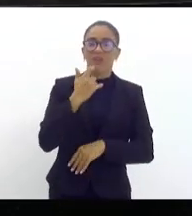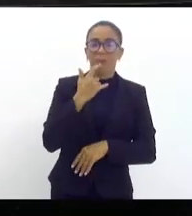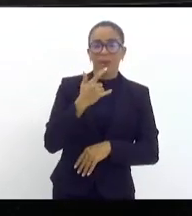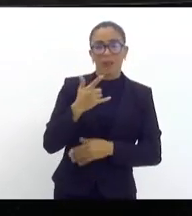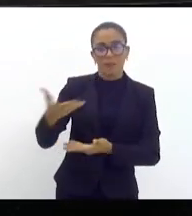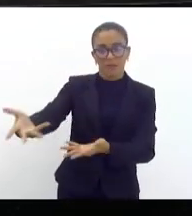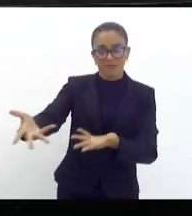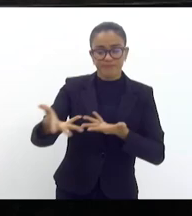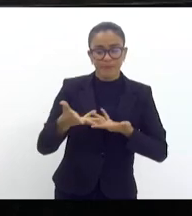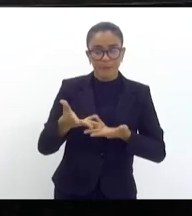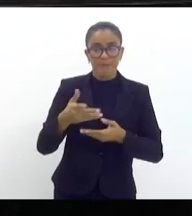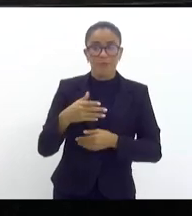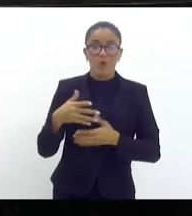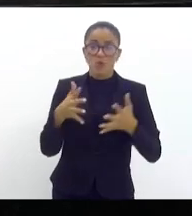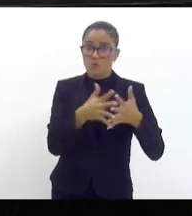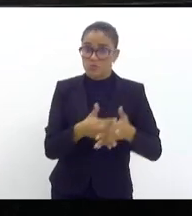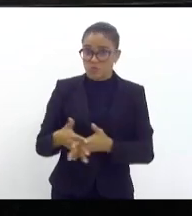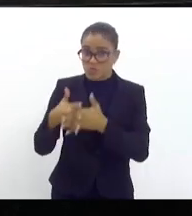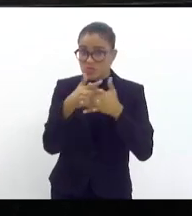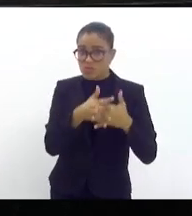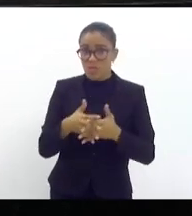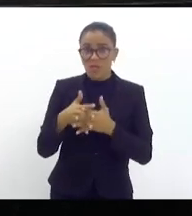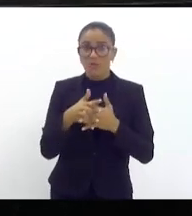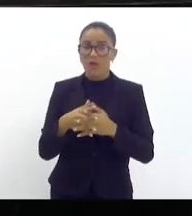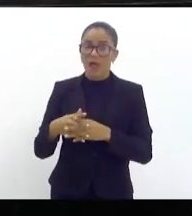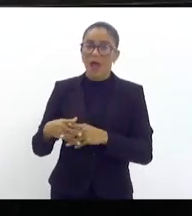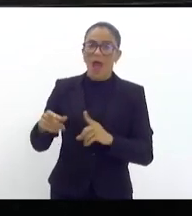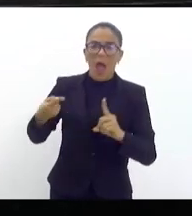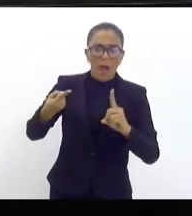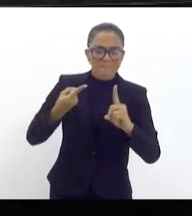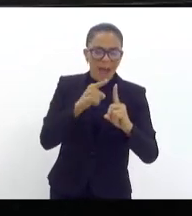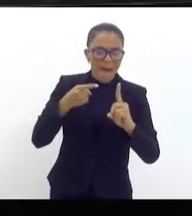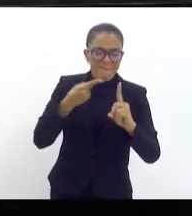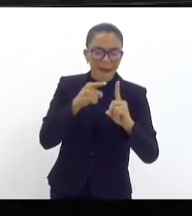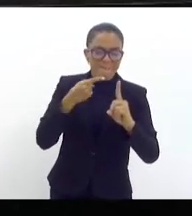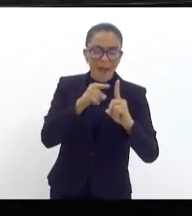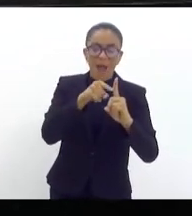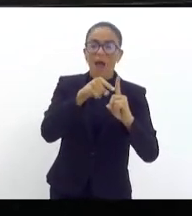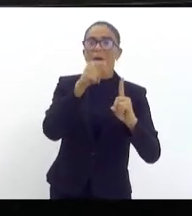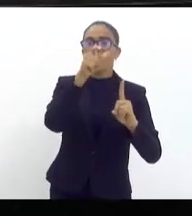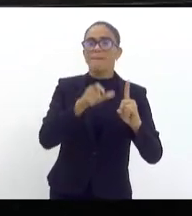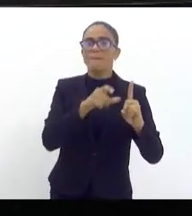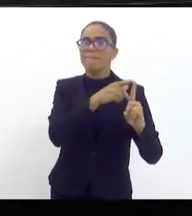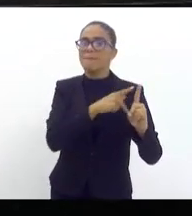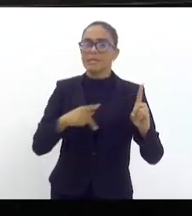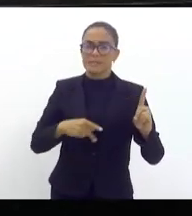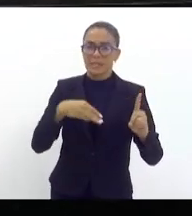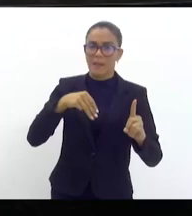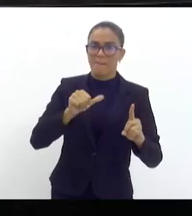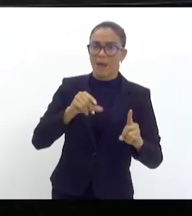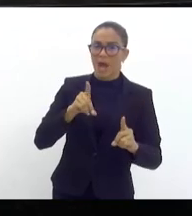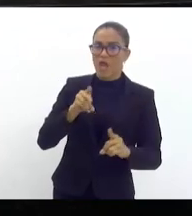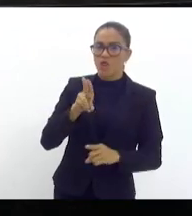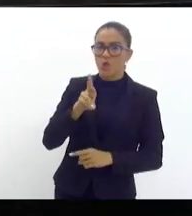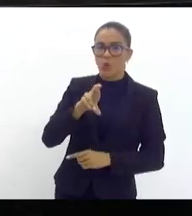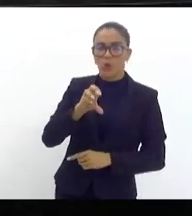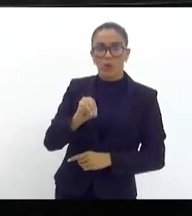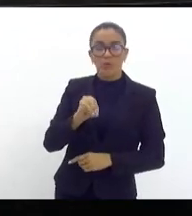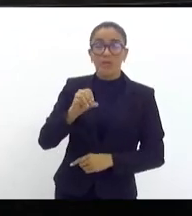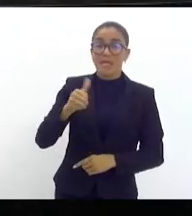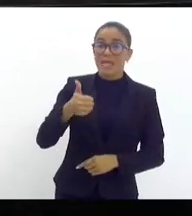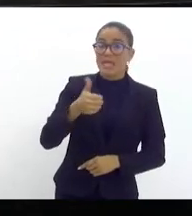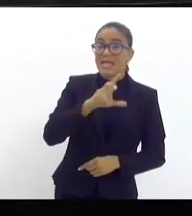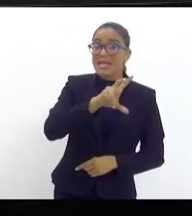Enfim, os Estados Unidos acusam o Maduro de narcotráfico. 15 milhões de dólares pela